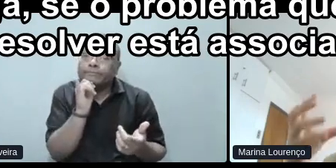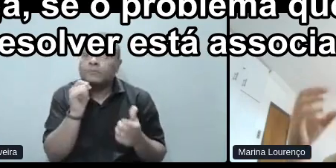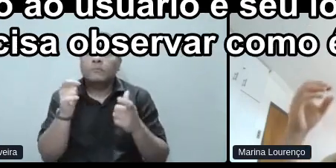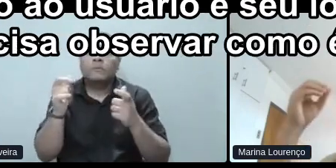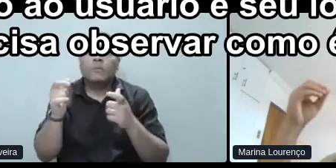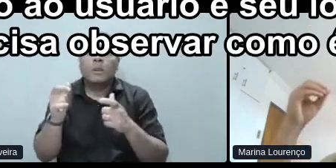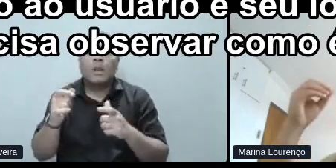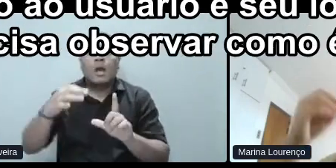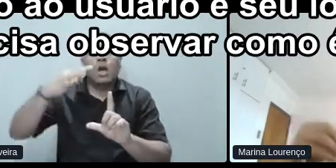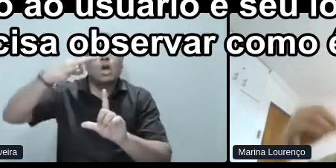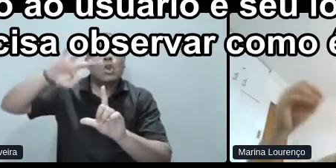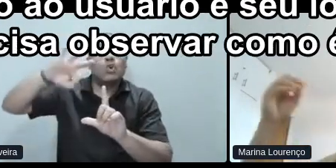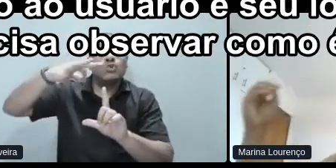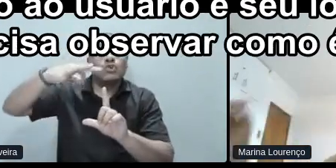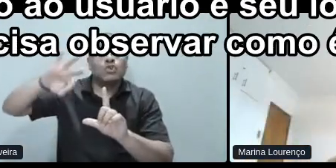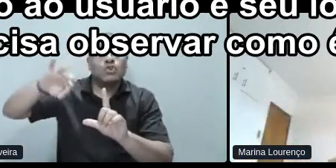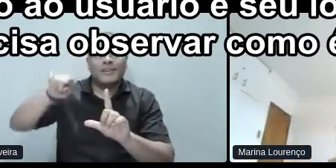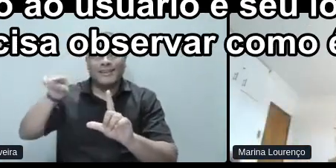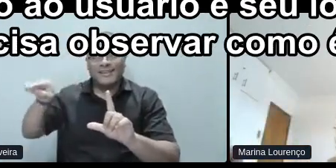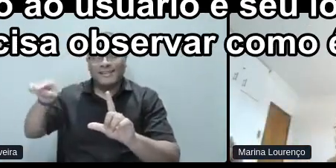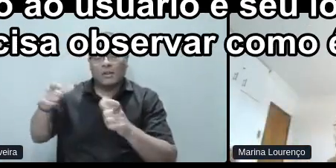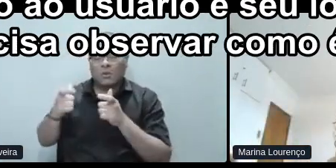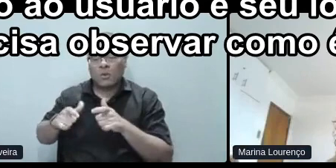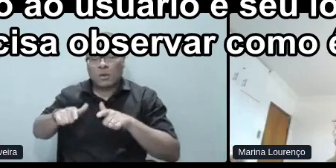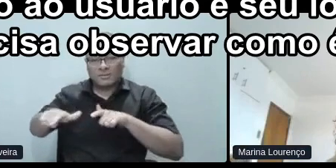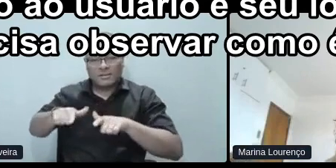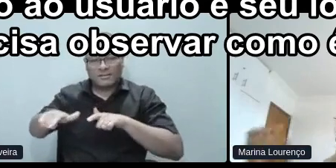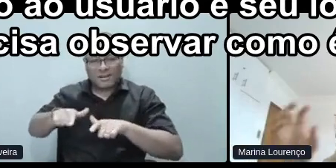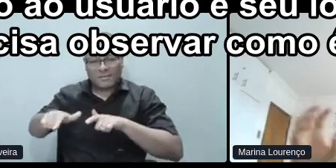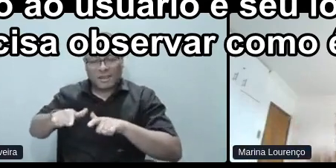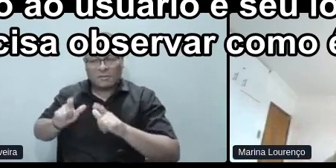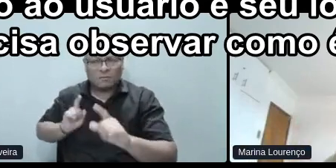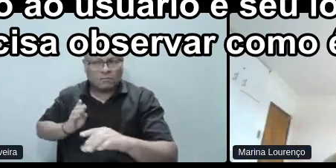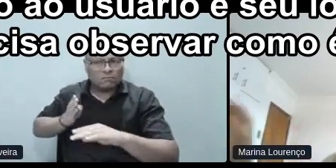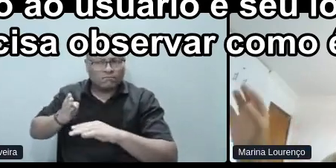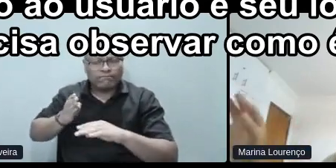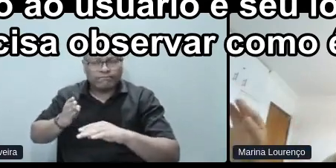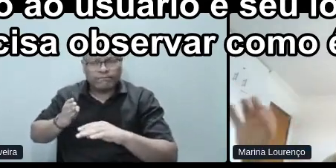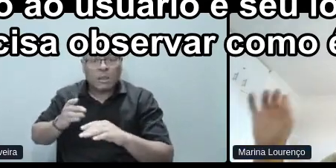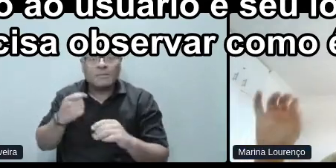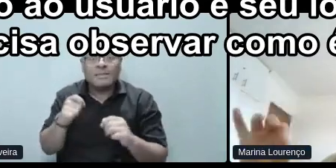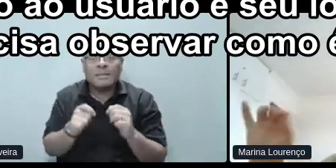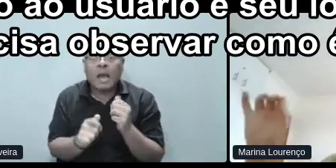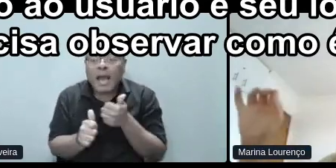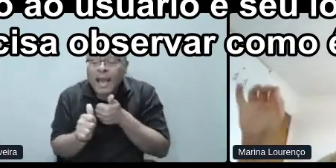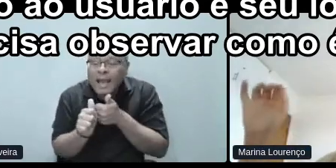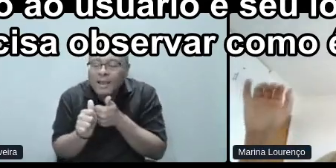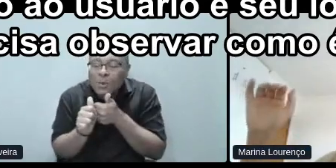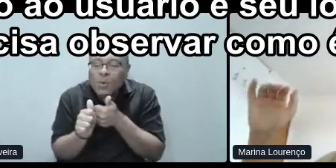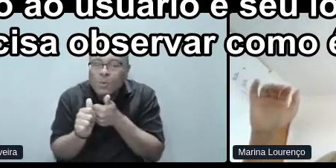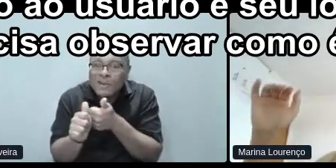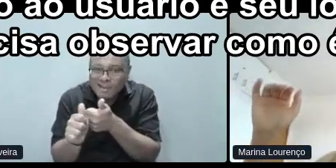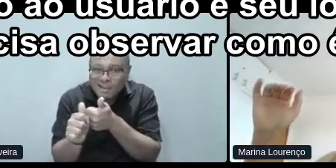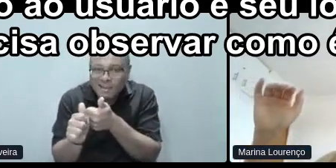logística em relação ao usuário e seu local de trabalho, a gente precisa observar como é que ele